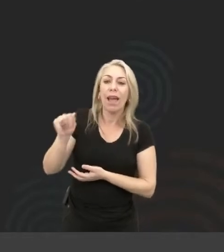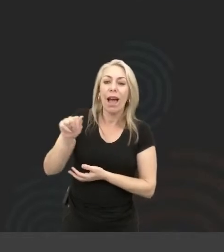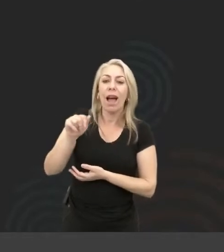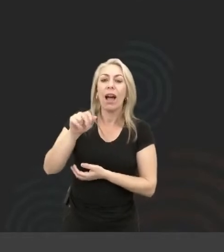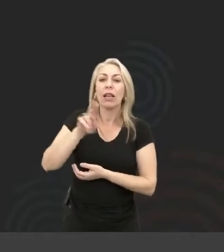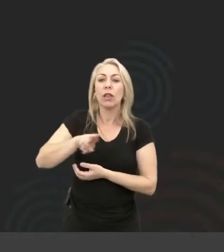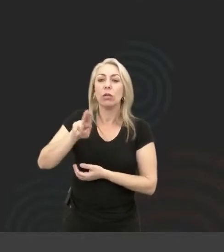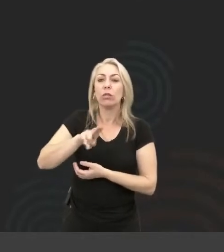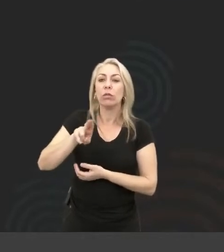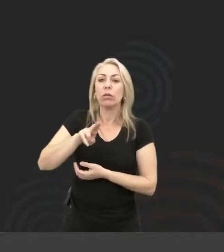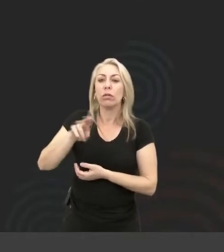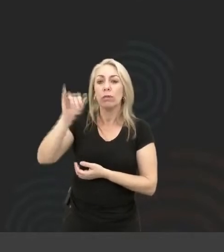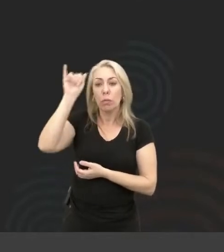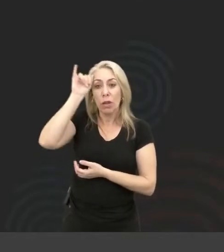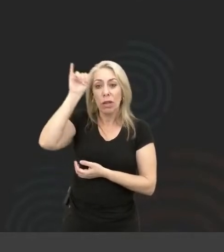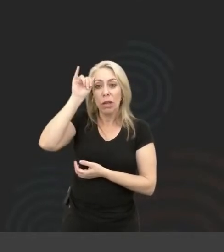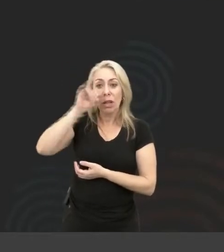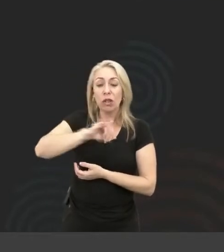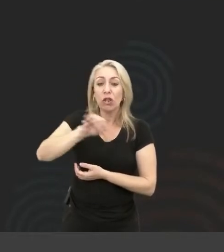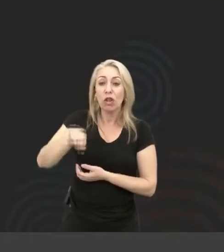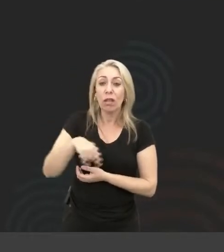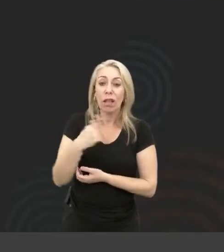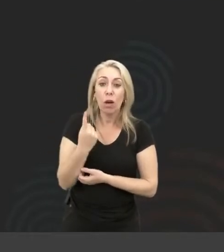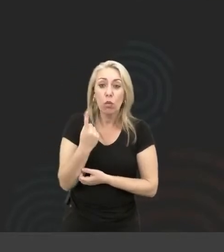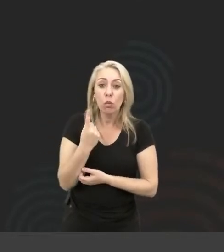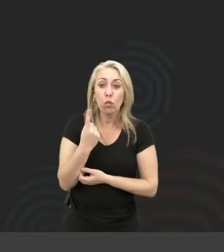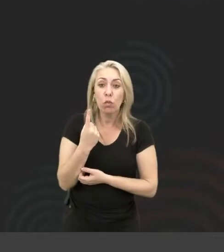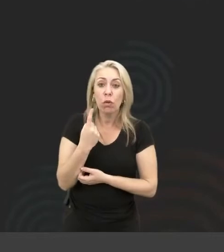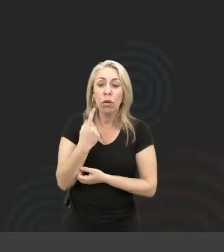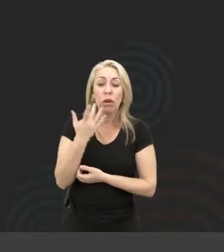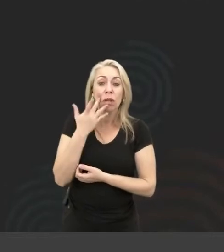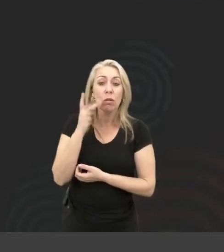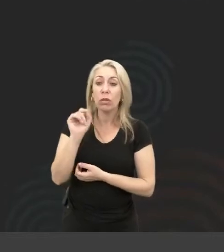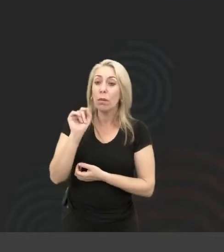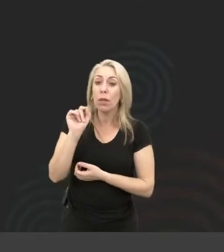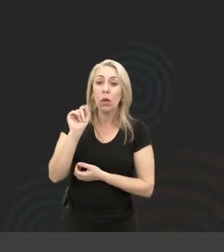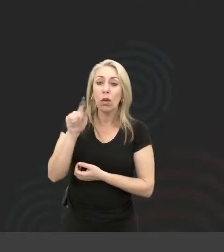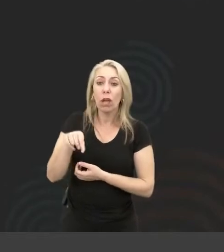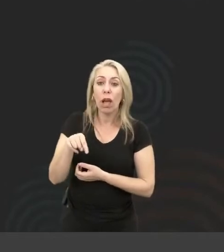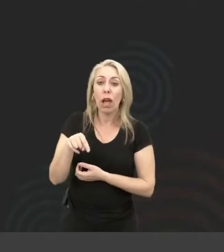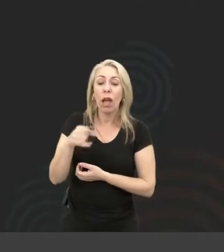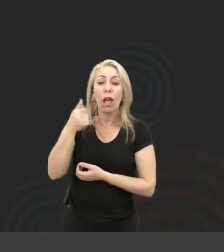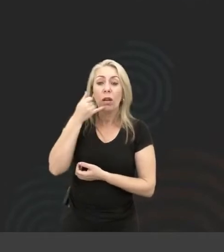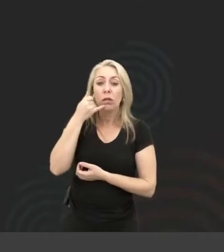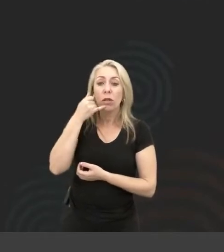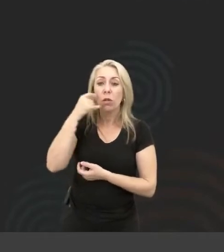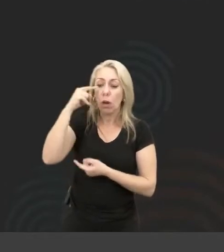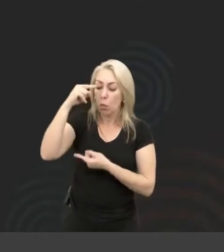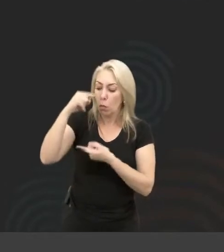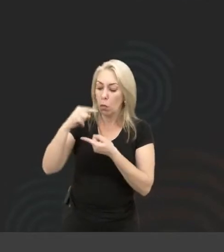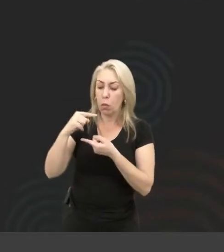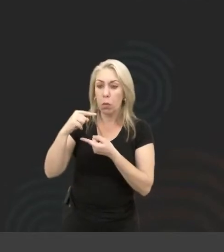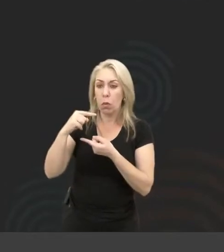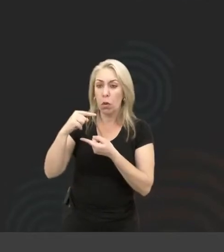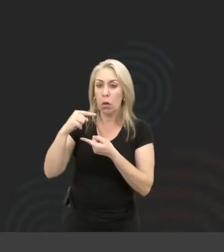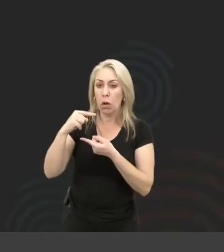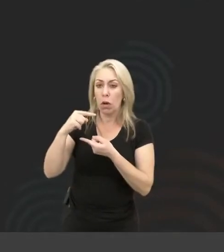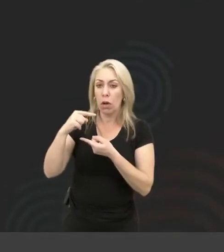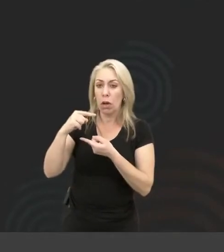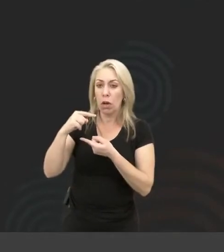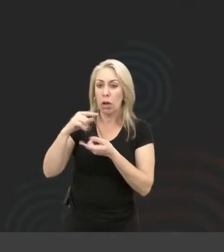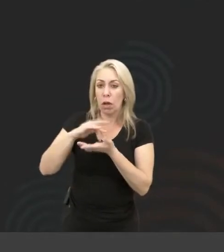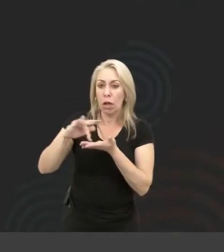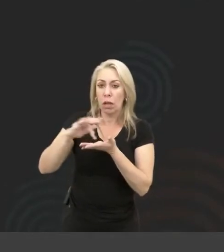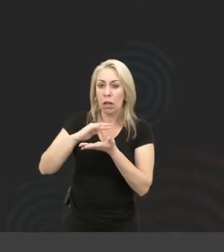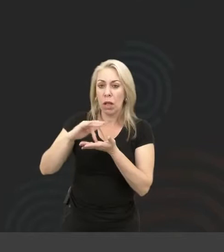que usam o Android do celular J1. Tem gente aqui que nem sabe o que é. É um celular de tela pequena. Como é que